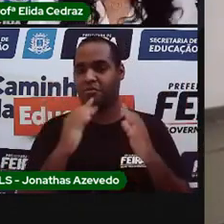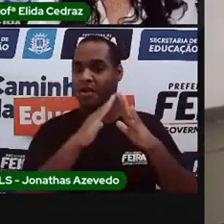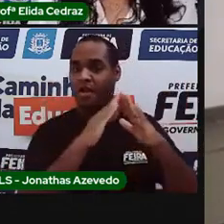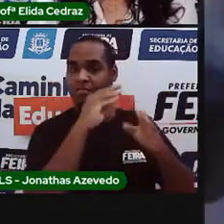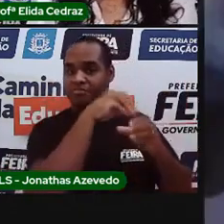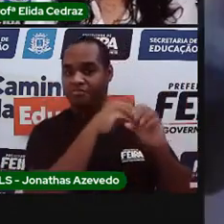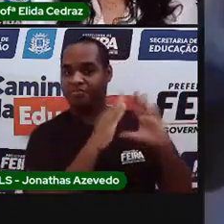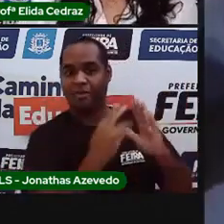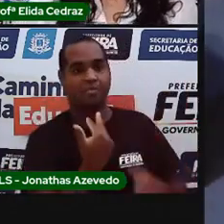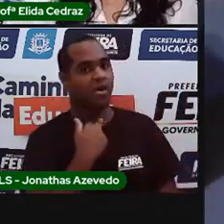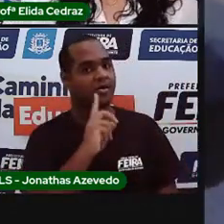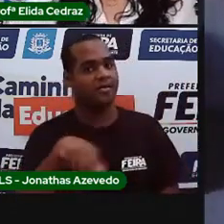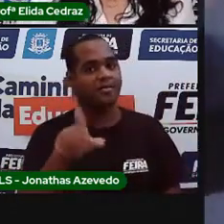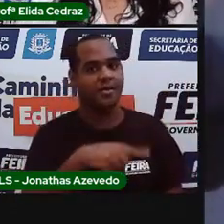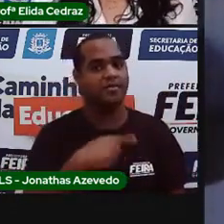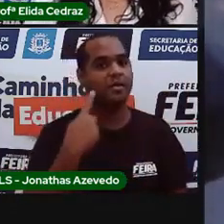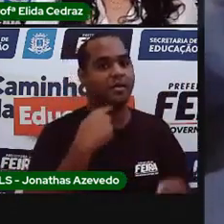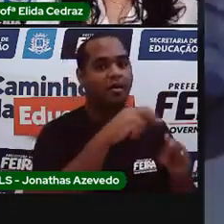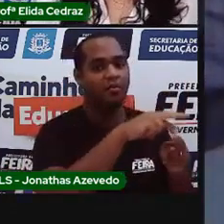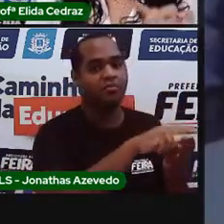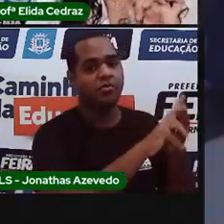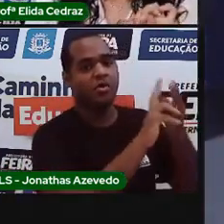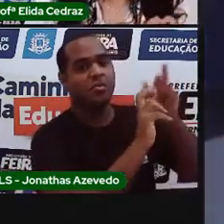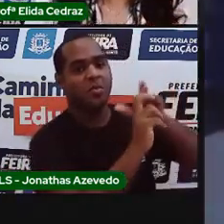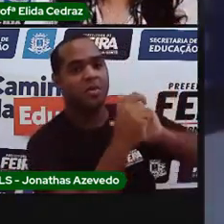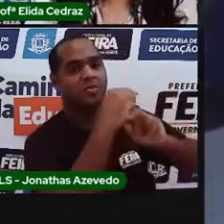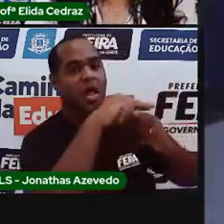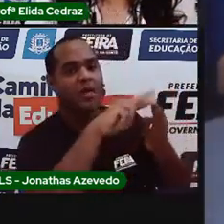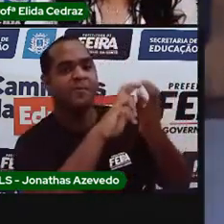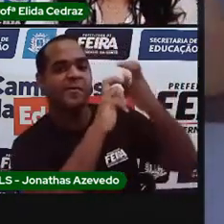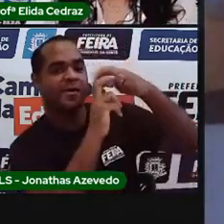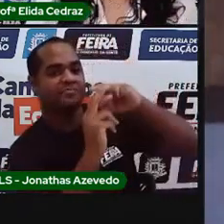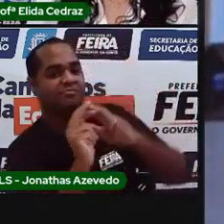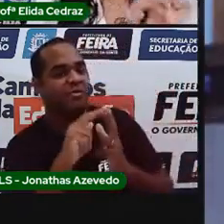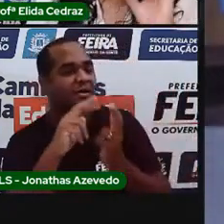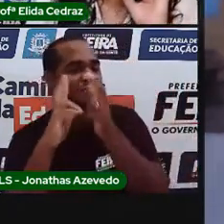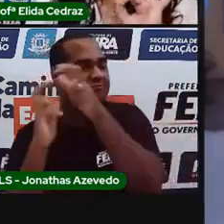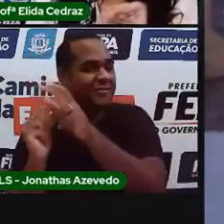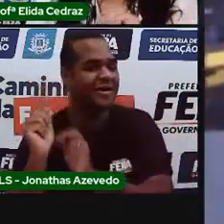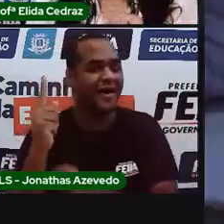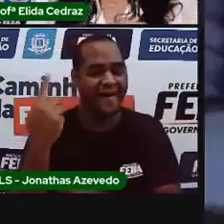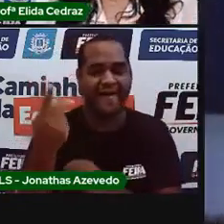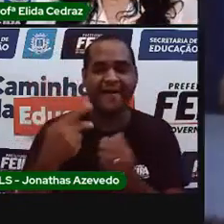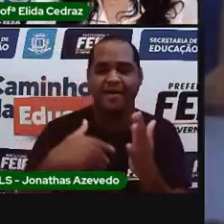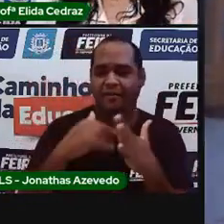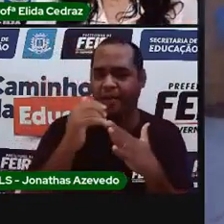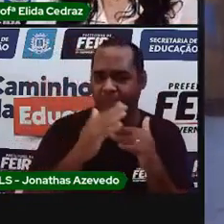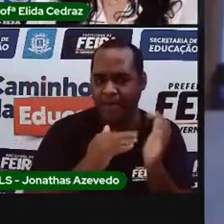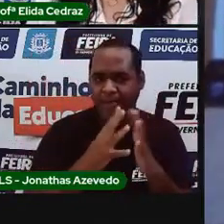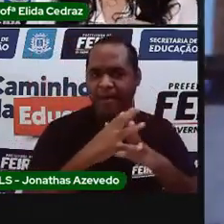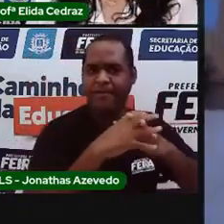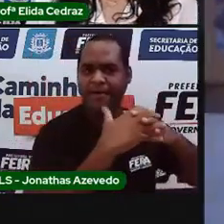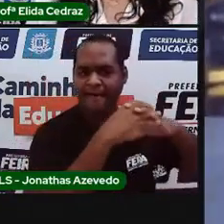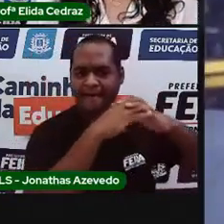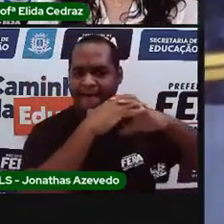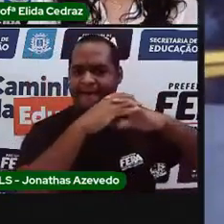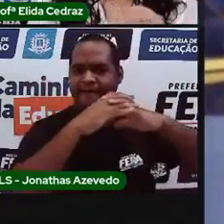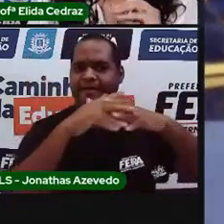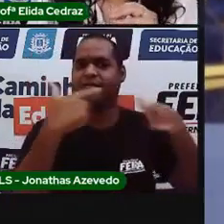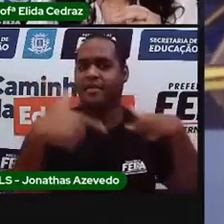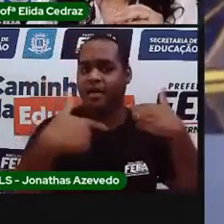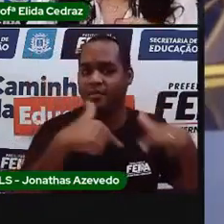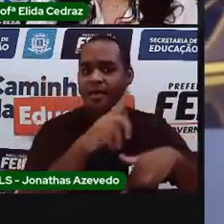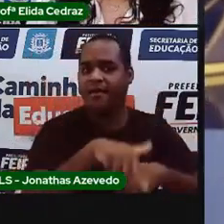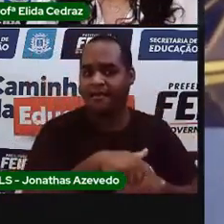em casa não, viu? Olha só para isso. Essas moças, elas são artistas de circo. E esse movimento